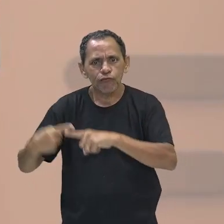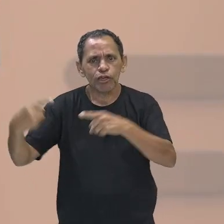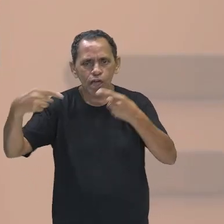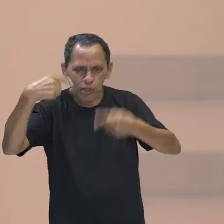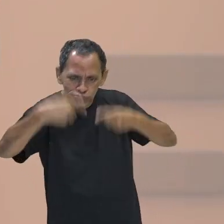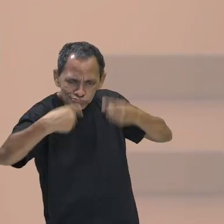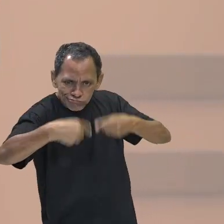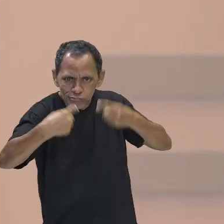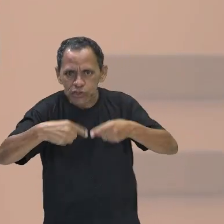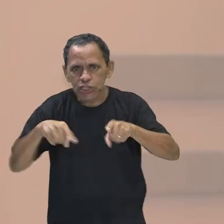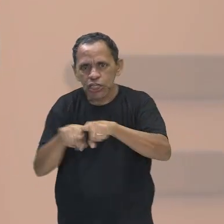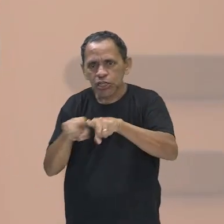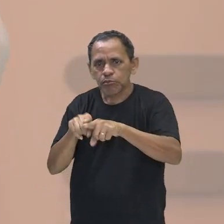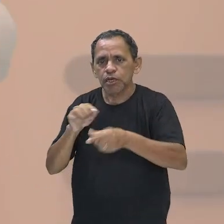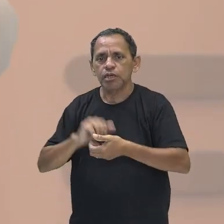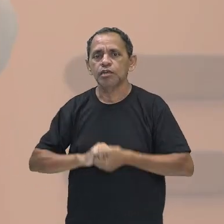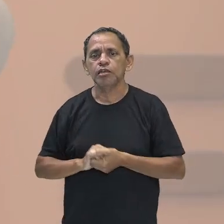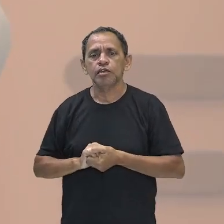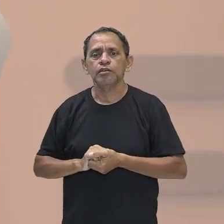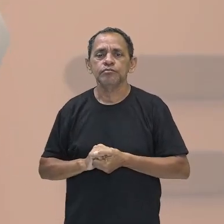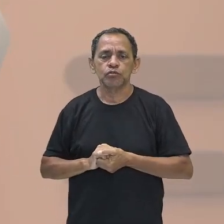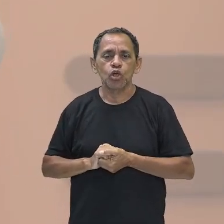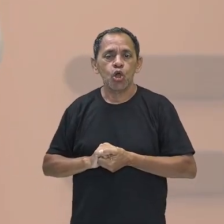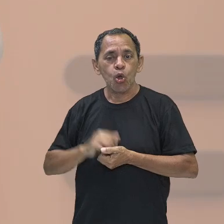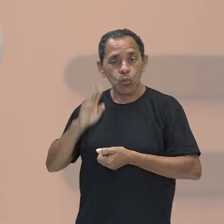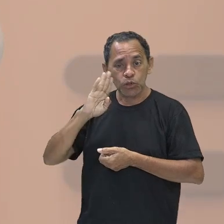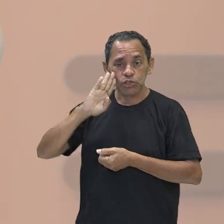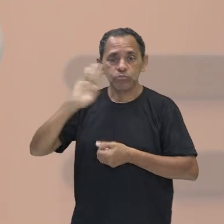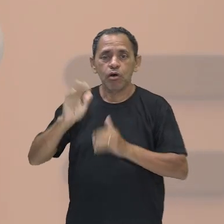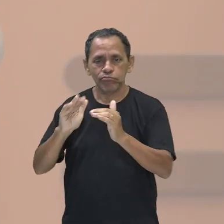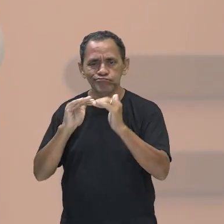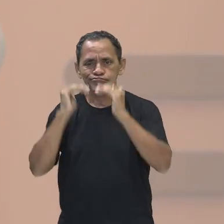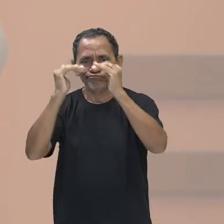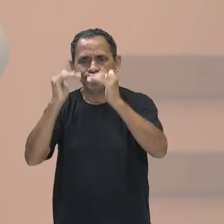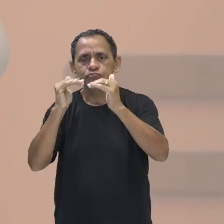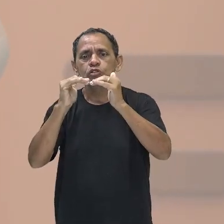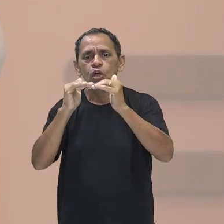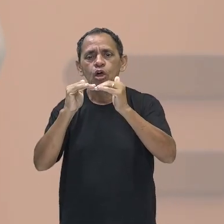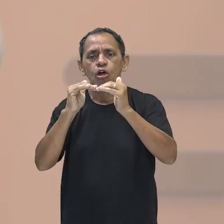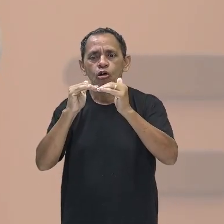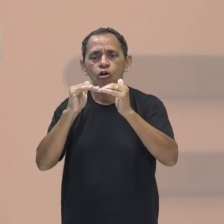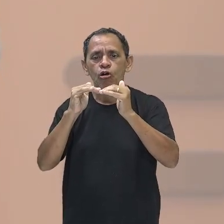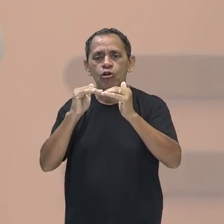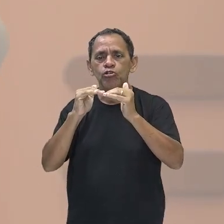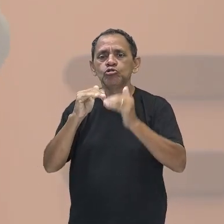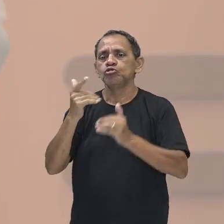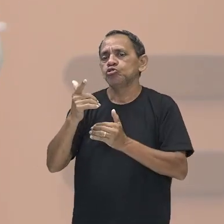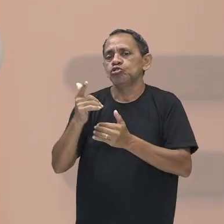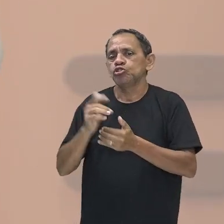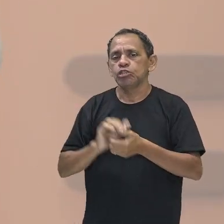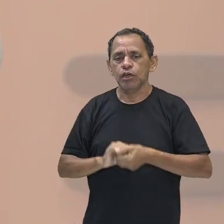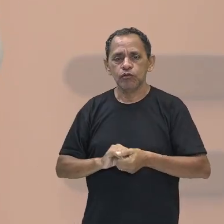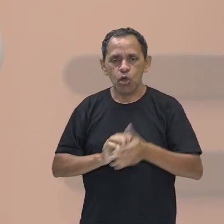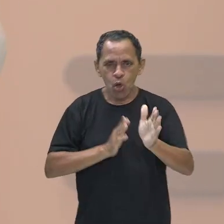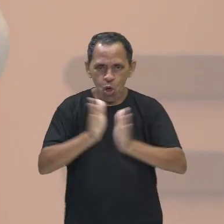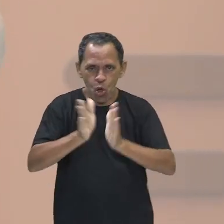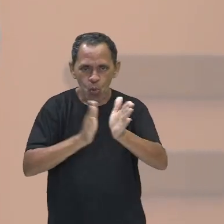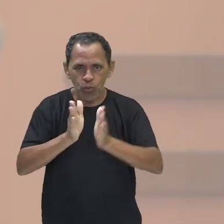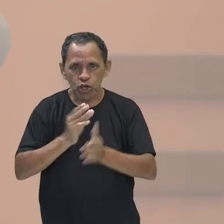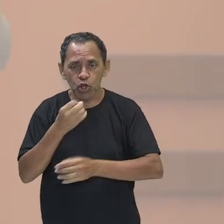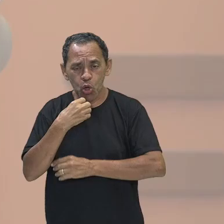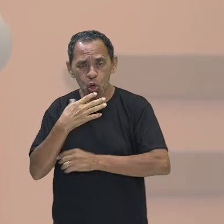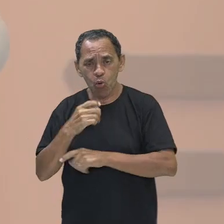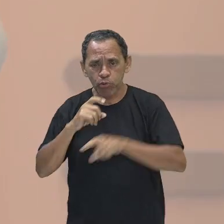obedecida essa figura principal, que era o faraó, por isso que também existem os períodos intermediários. Ou quando não tinha uma boa agricultura,